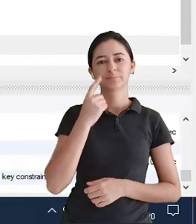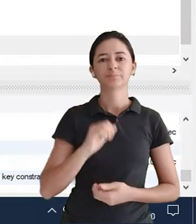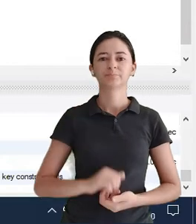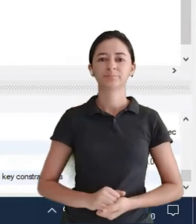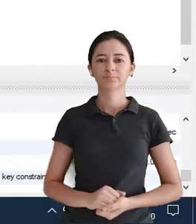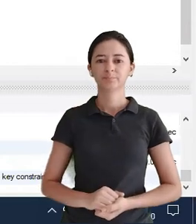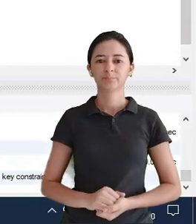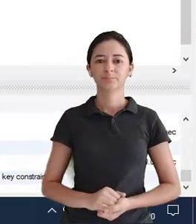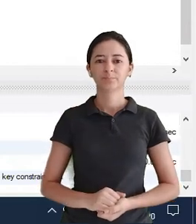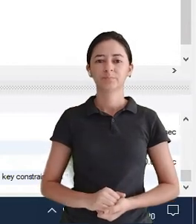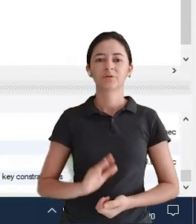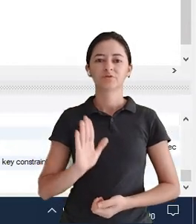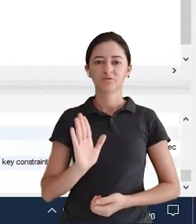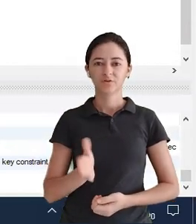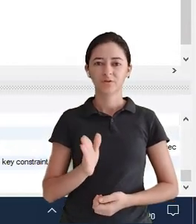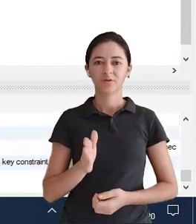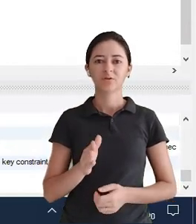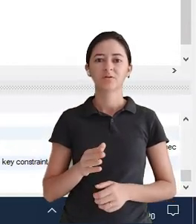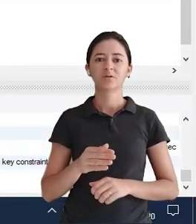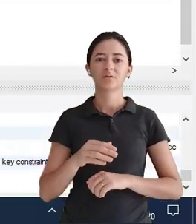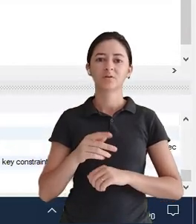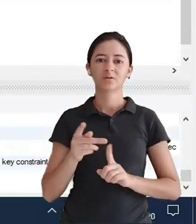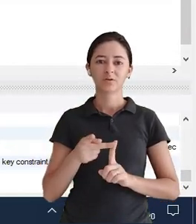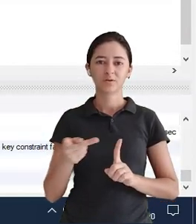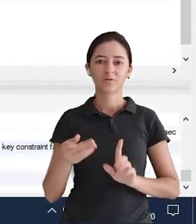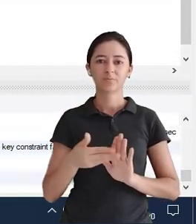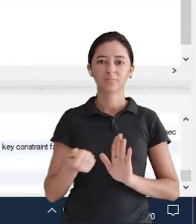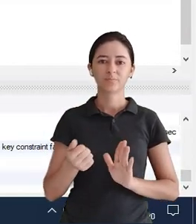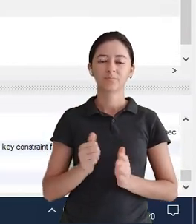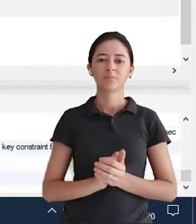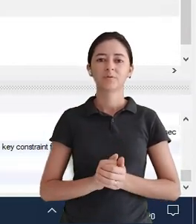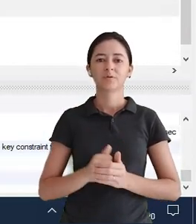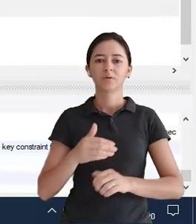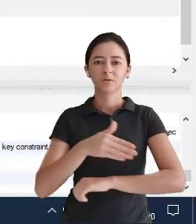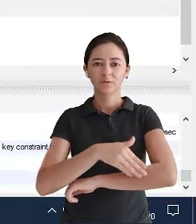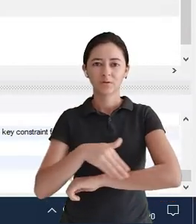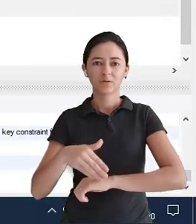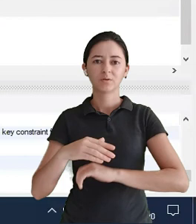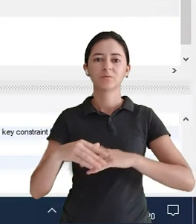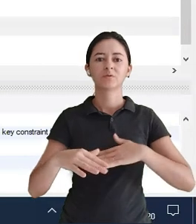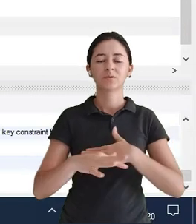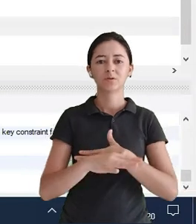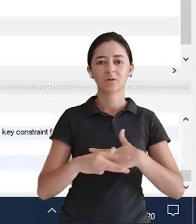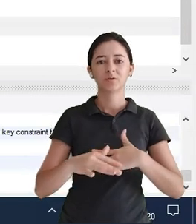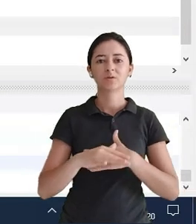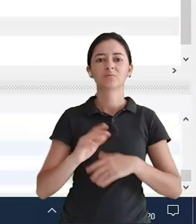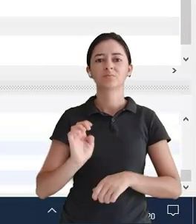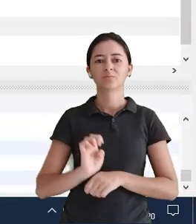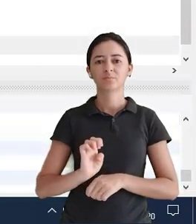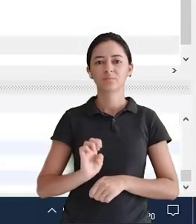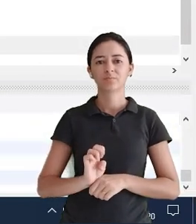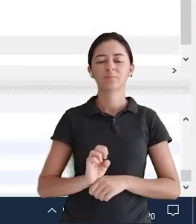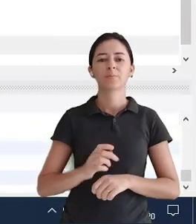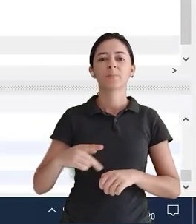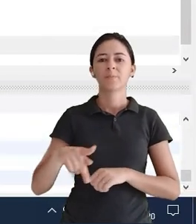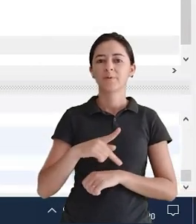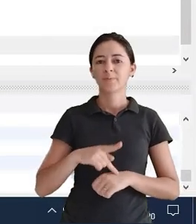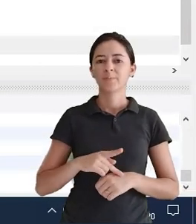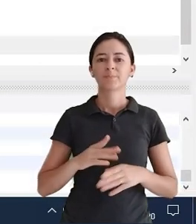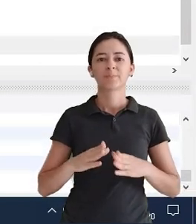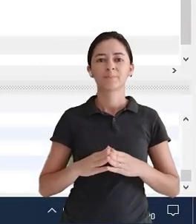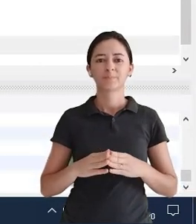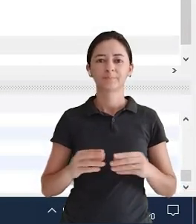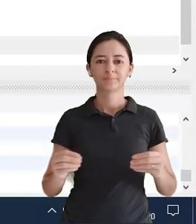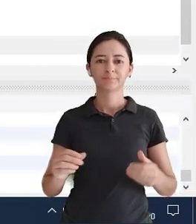Será que vai dar certo agora? Vamos lá Ó Cliente foi Endereço foi Cidade foi Estado foi